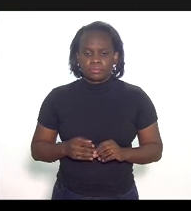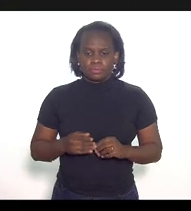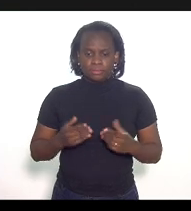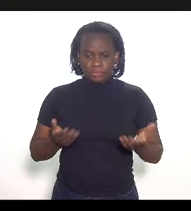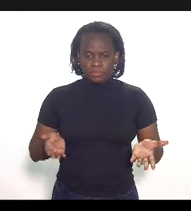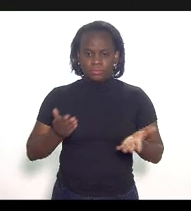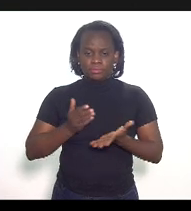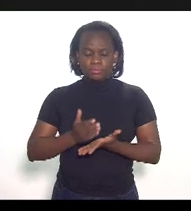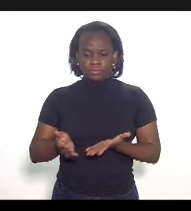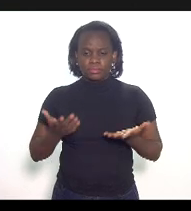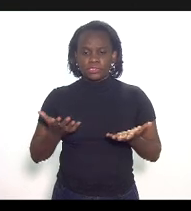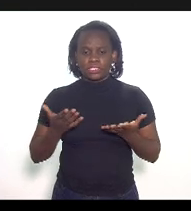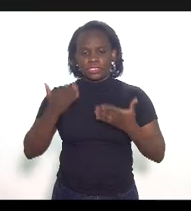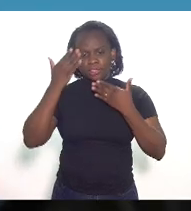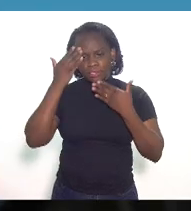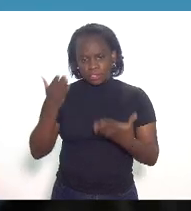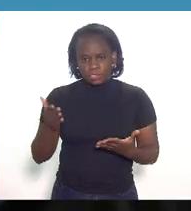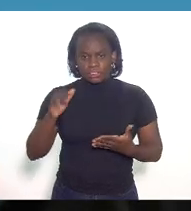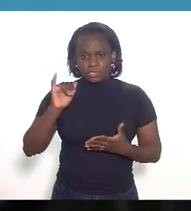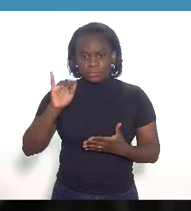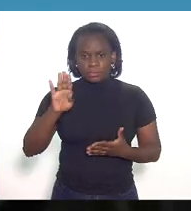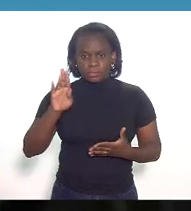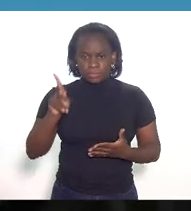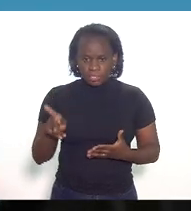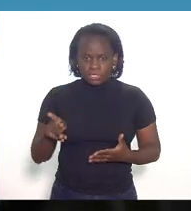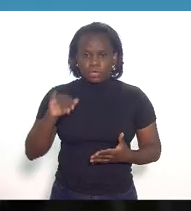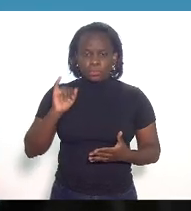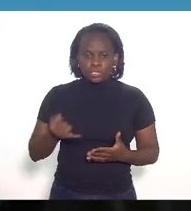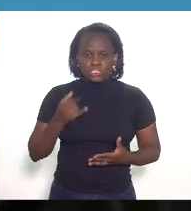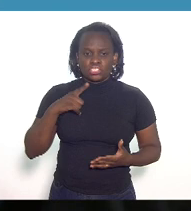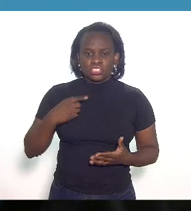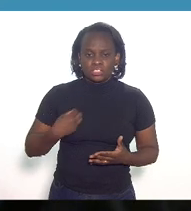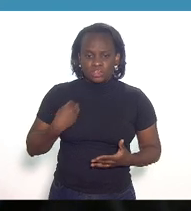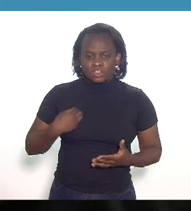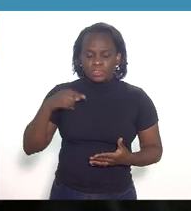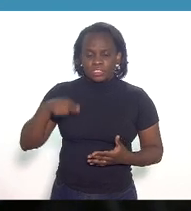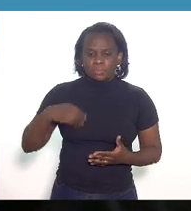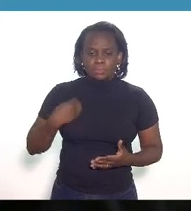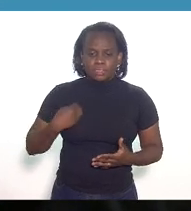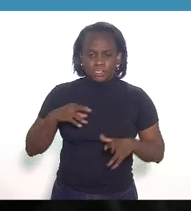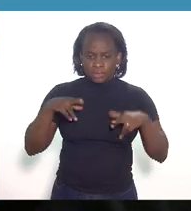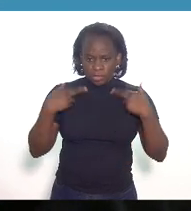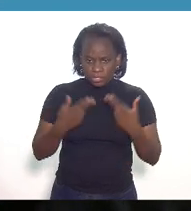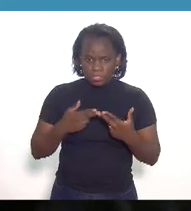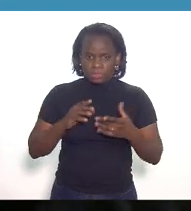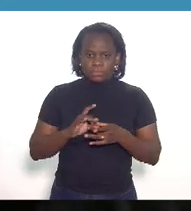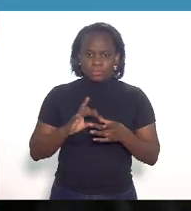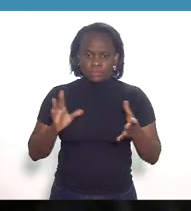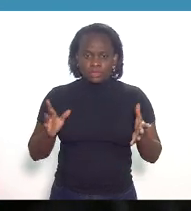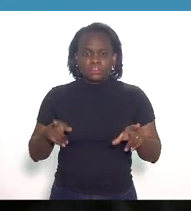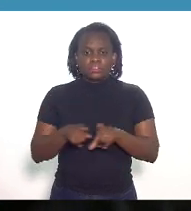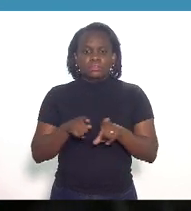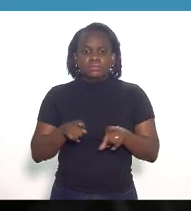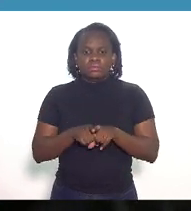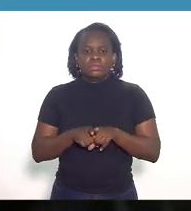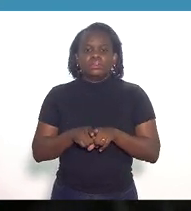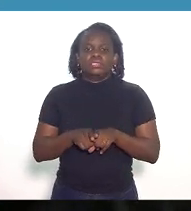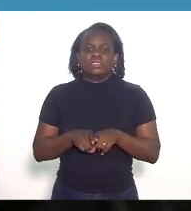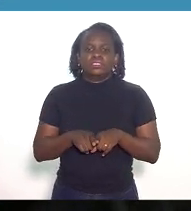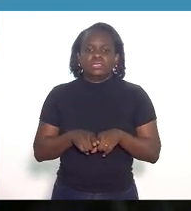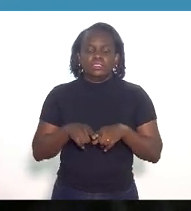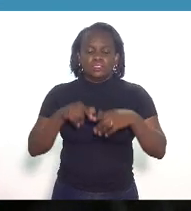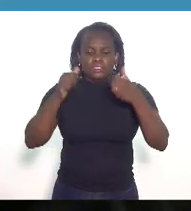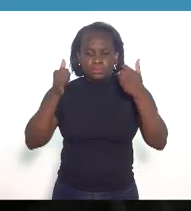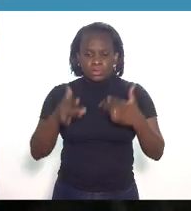inicialmente eu gostaria de agradecer em nome do IBP a oportunidade de estar aqui participando dessa audiência pública a gente em termos de que o tema